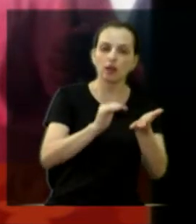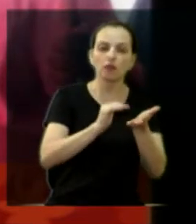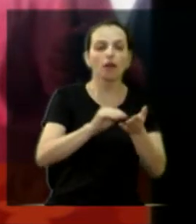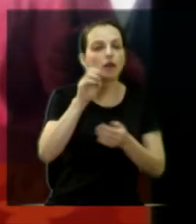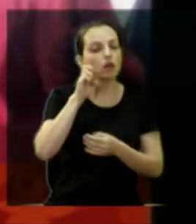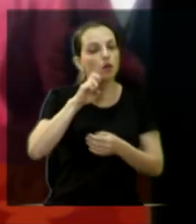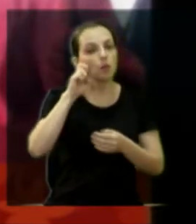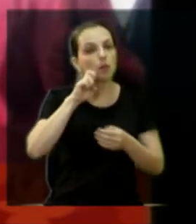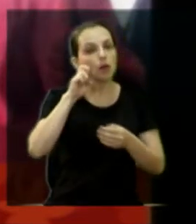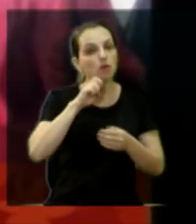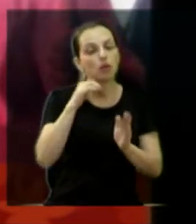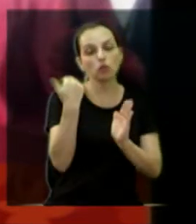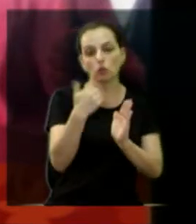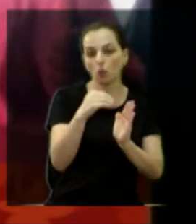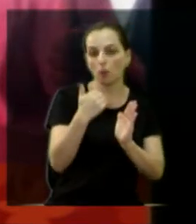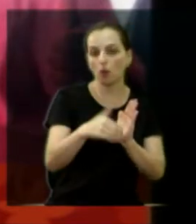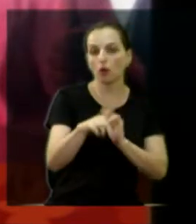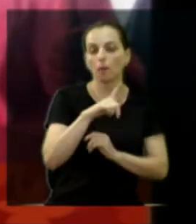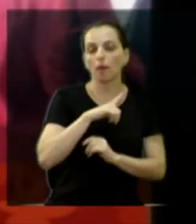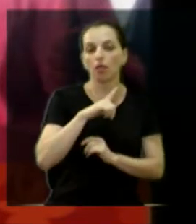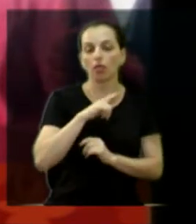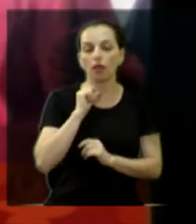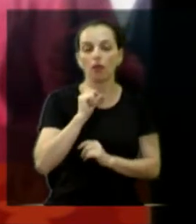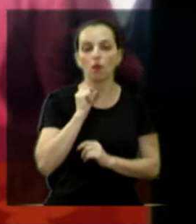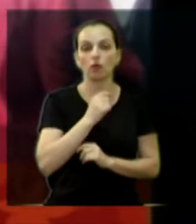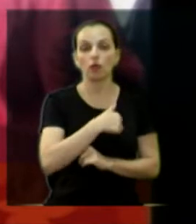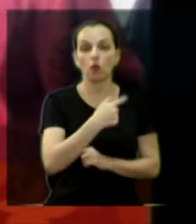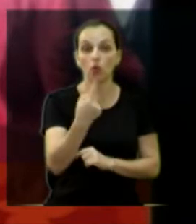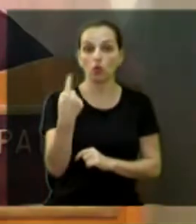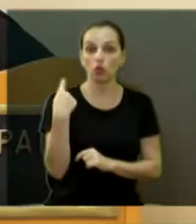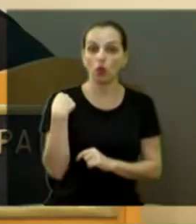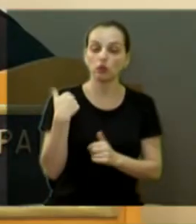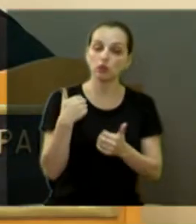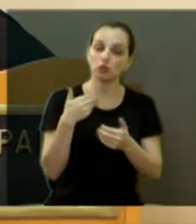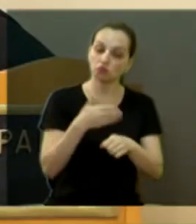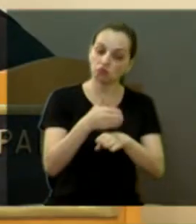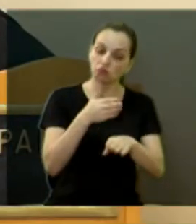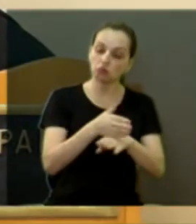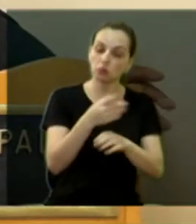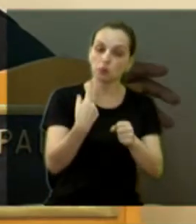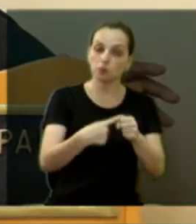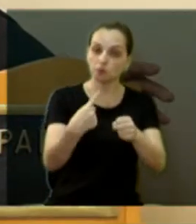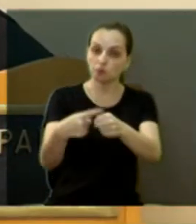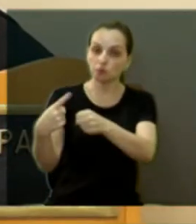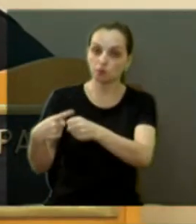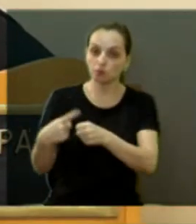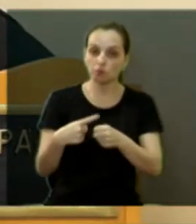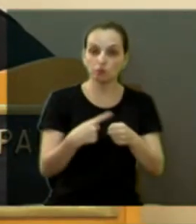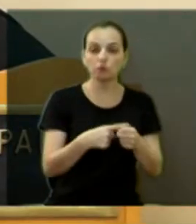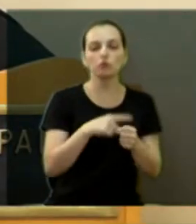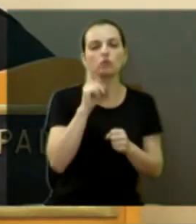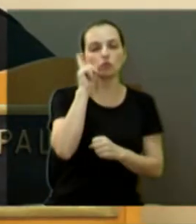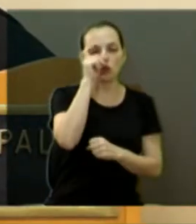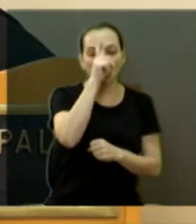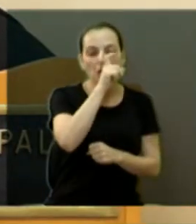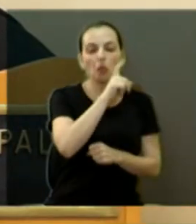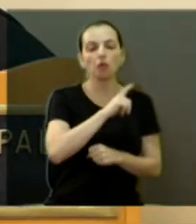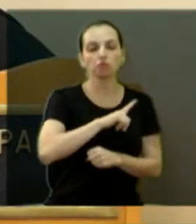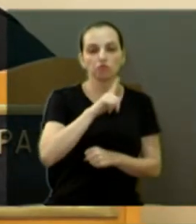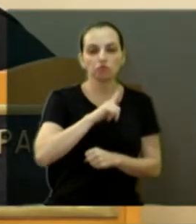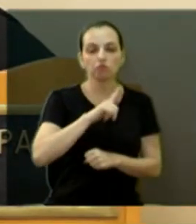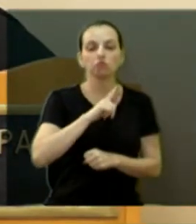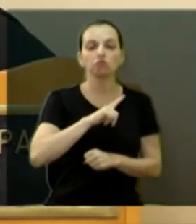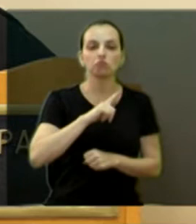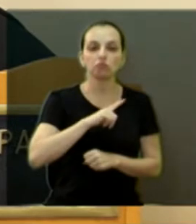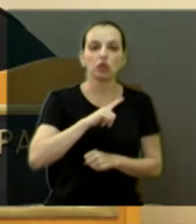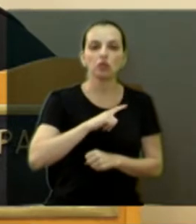desse programa. Porque você sabe que nós, andando pelos bairros, muitas vezes, temos muita dificuldade. Muitas vezes,